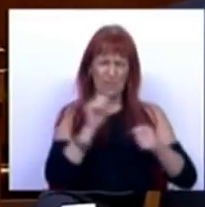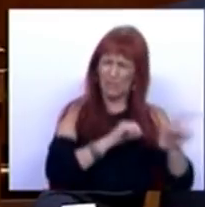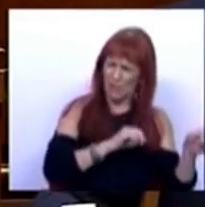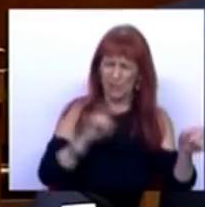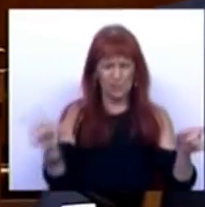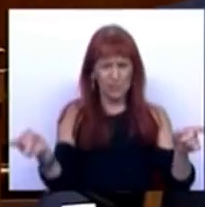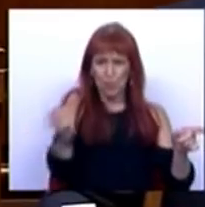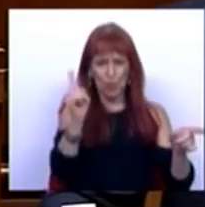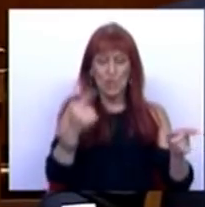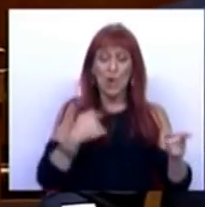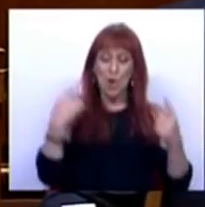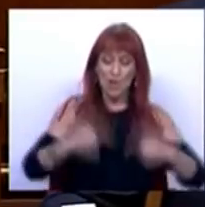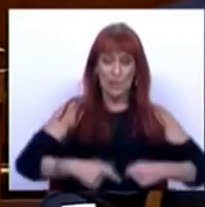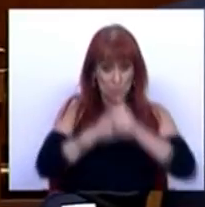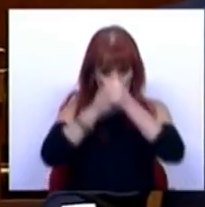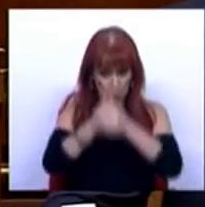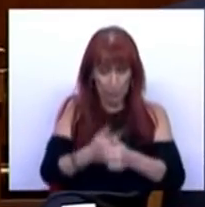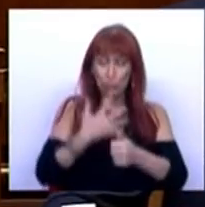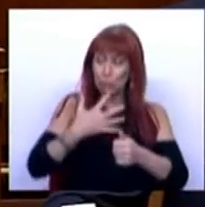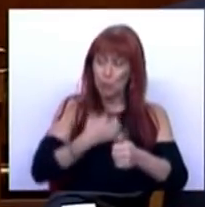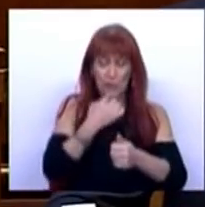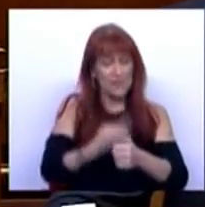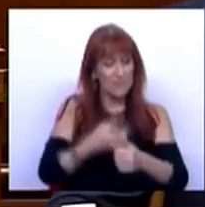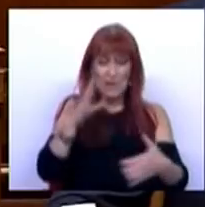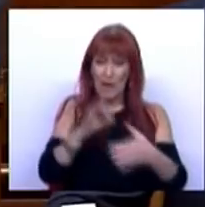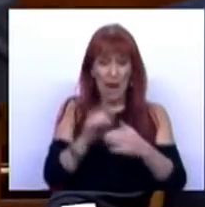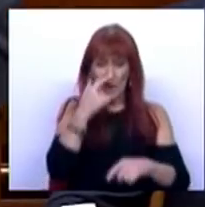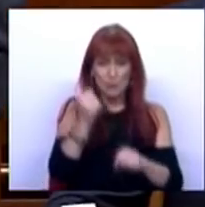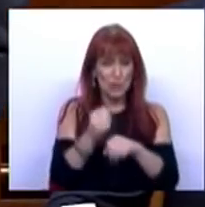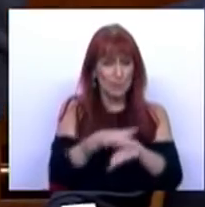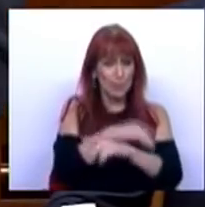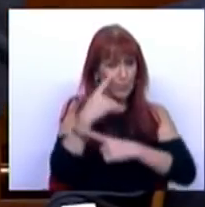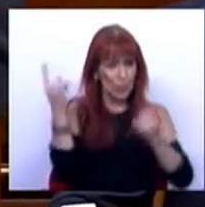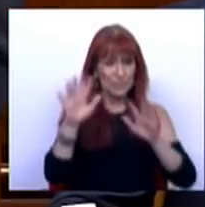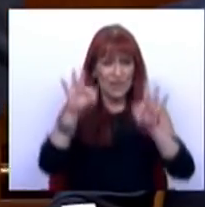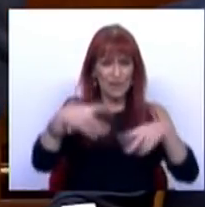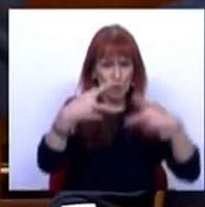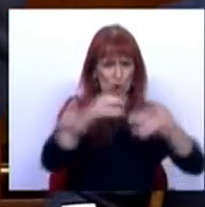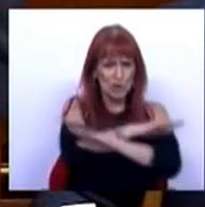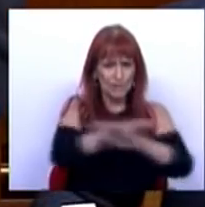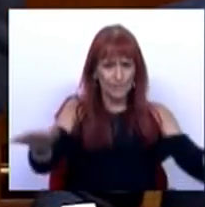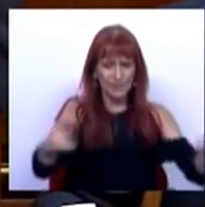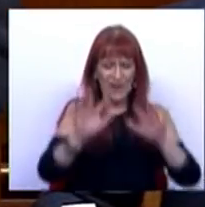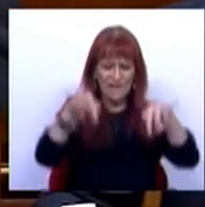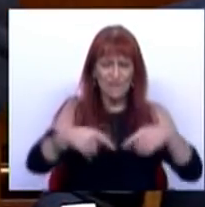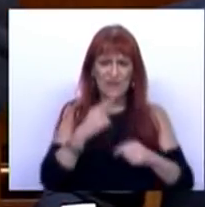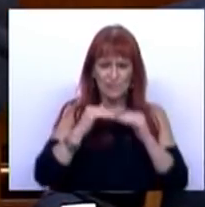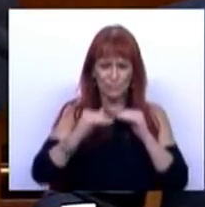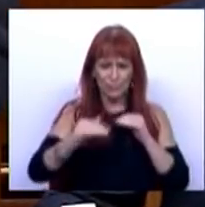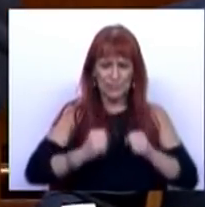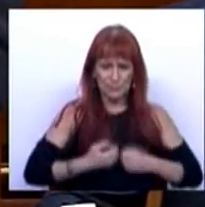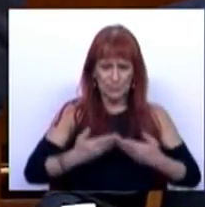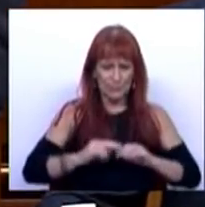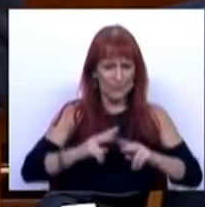nem tanto à terra, nós temos cumprido tudo o que dissemos relativamente aos funcionários públicos. Fim dos cortes, fim do congelamento das